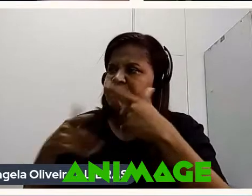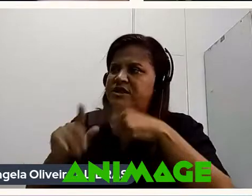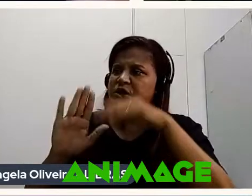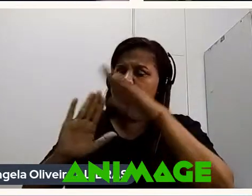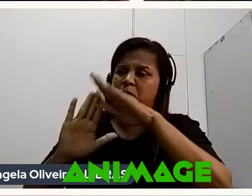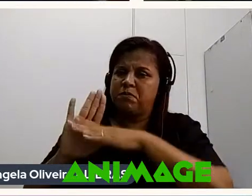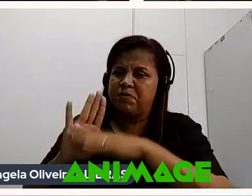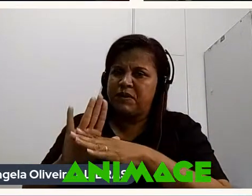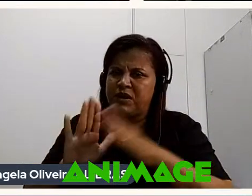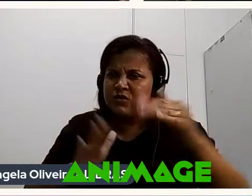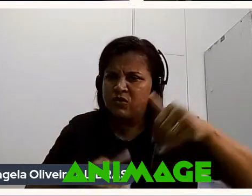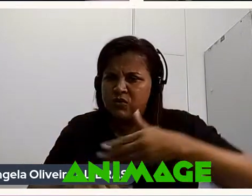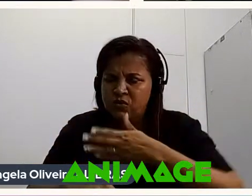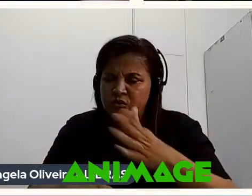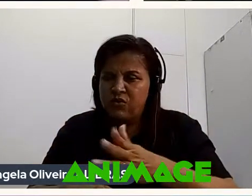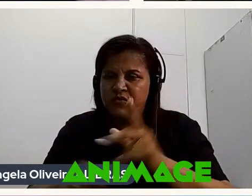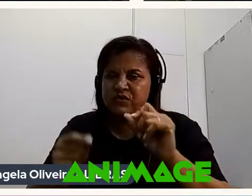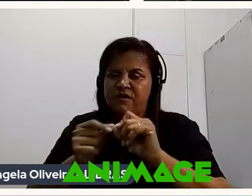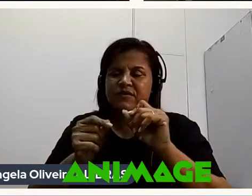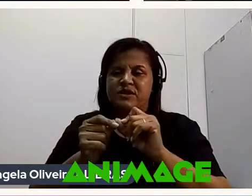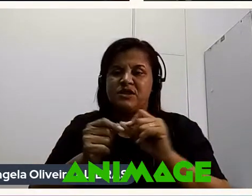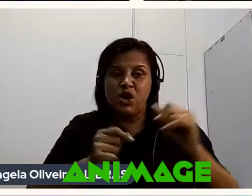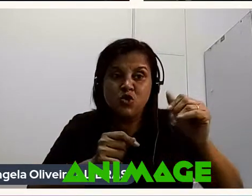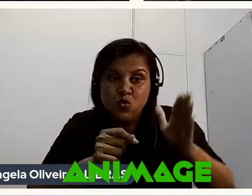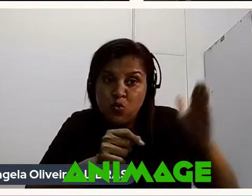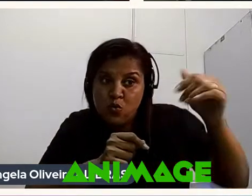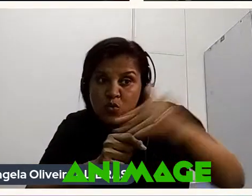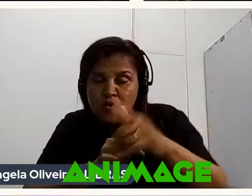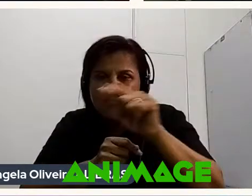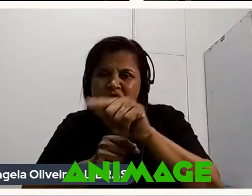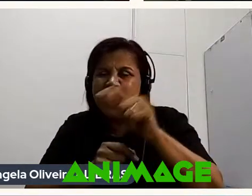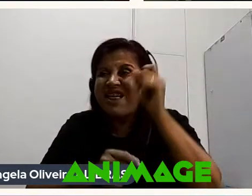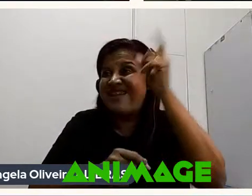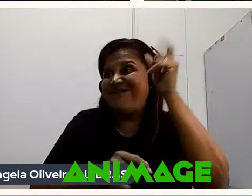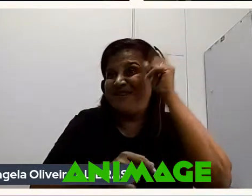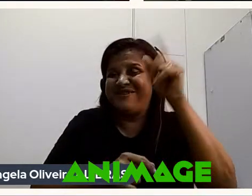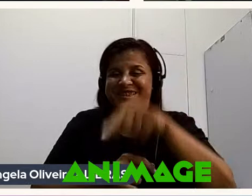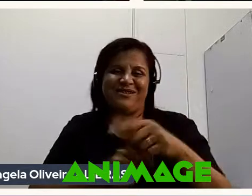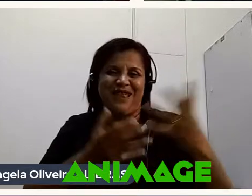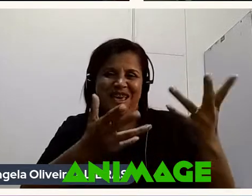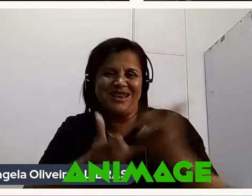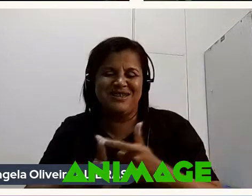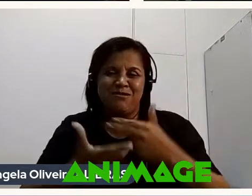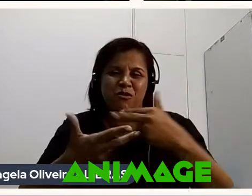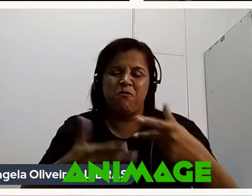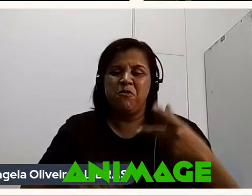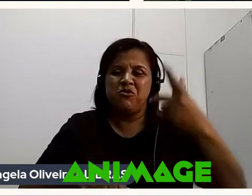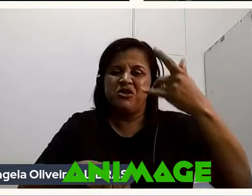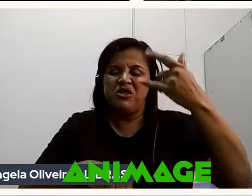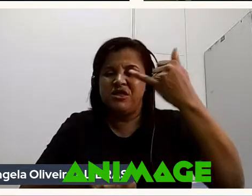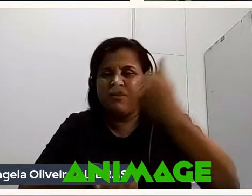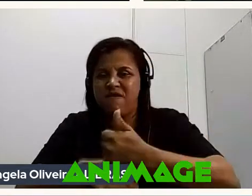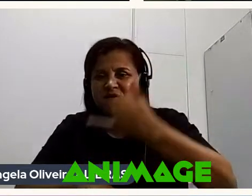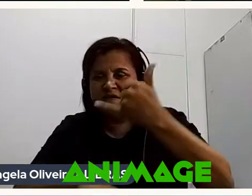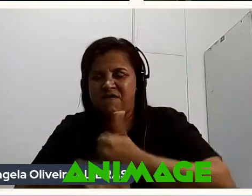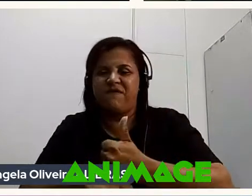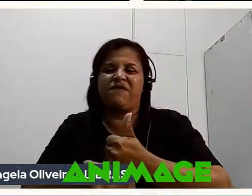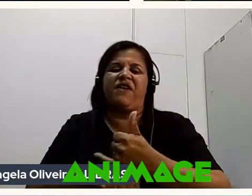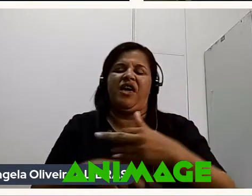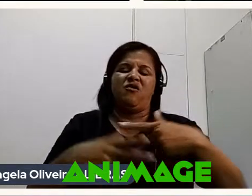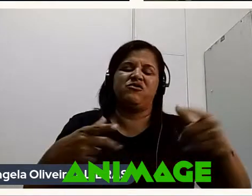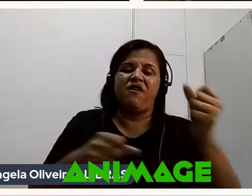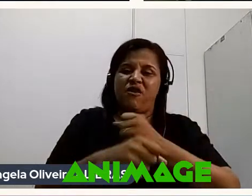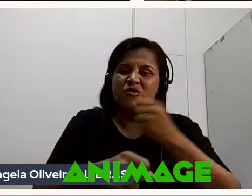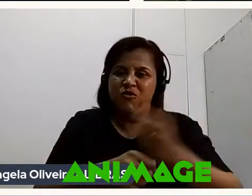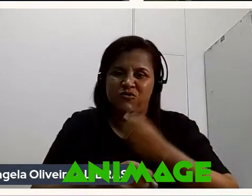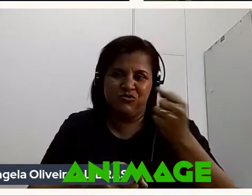Curvo Que eles precisavam Fazer um Traveling curvo E o cara Estava inventando Lá Recebeu um monte De ferro Um monte De alumínio E estava Construindo